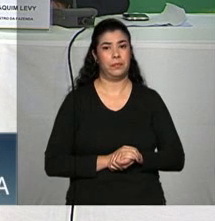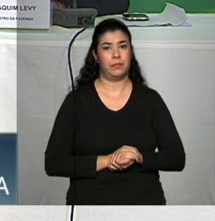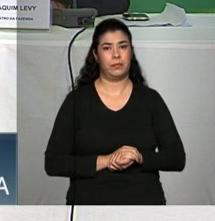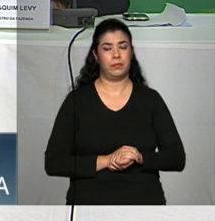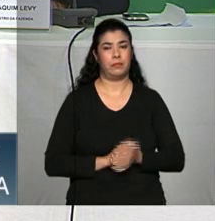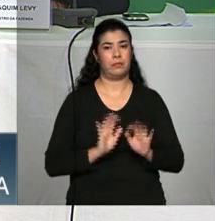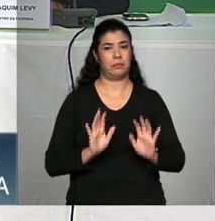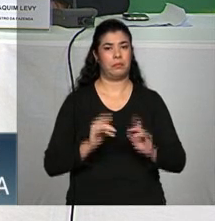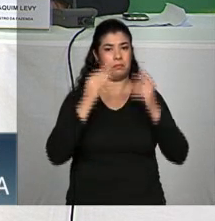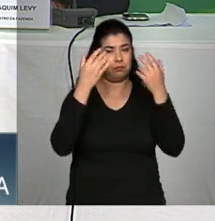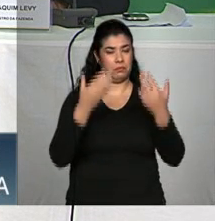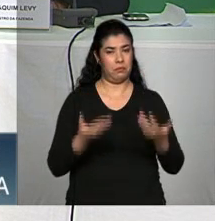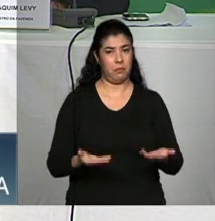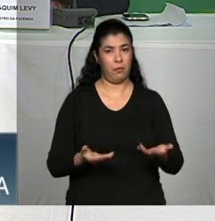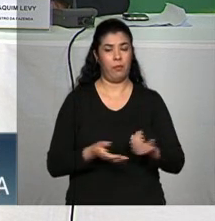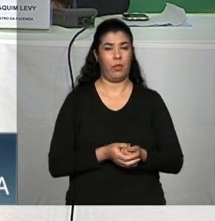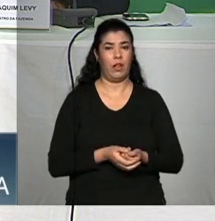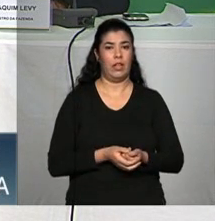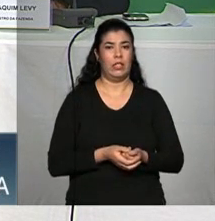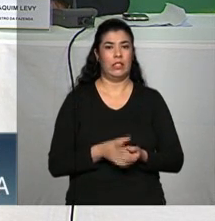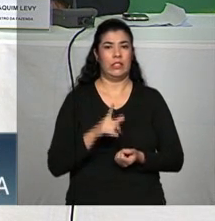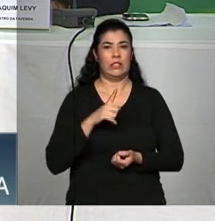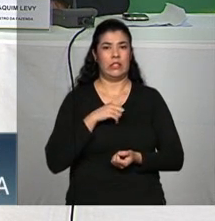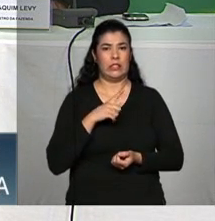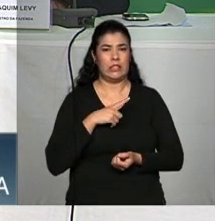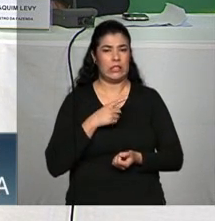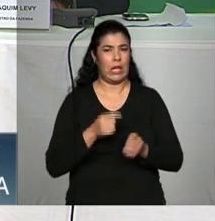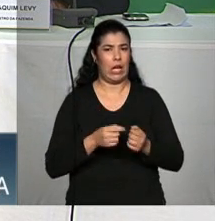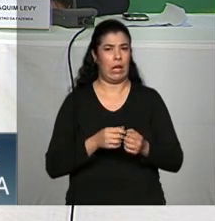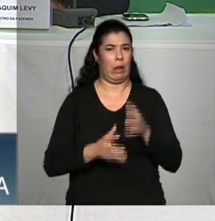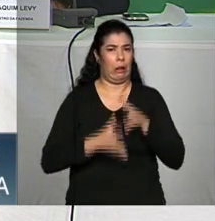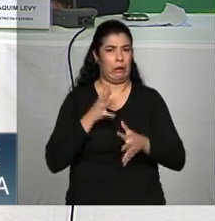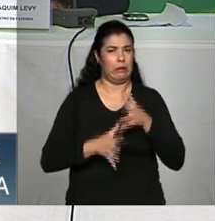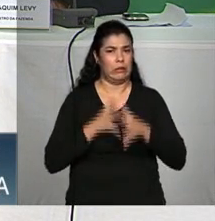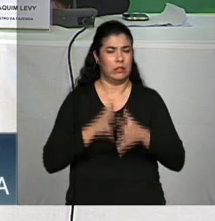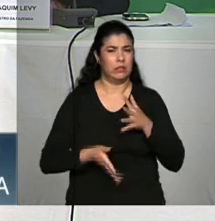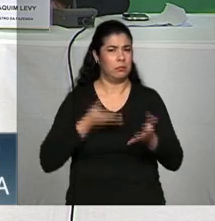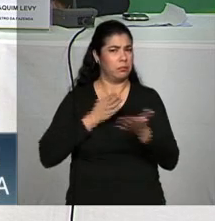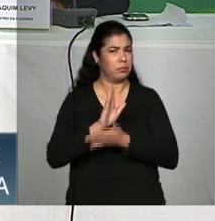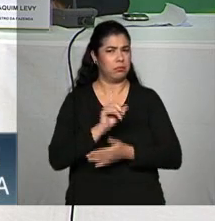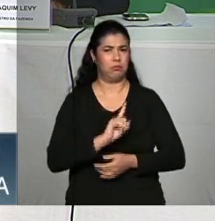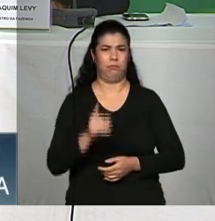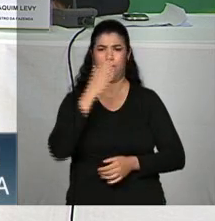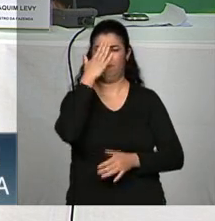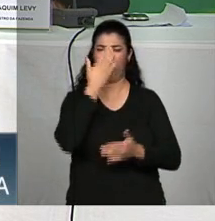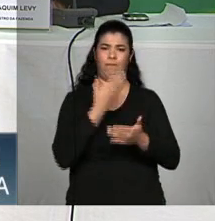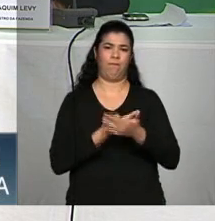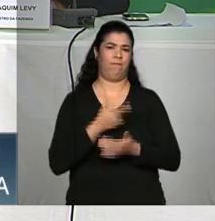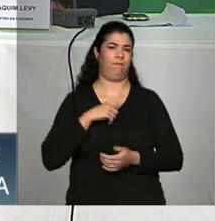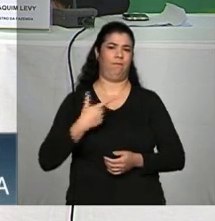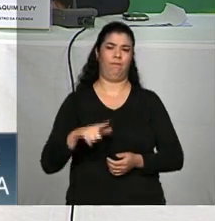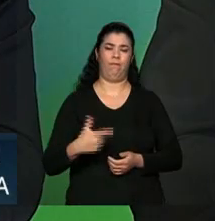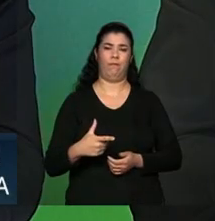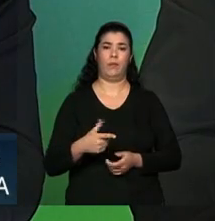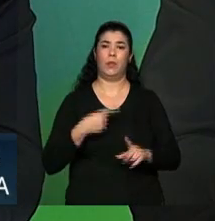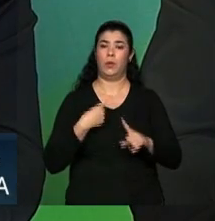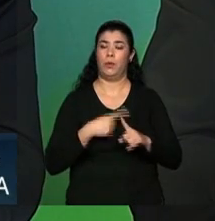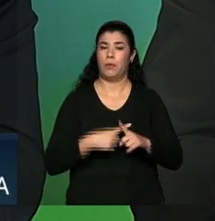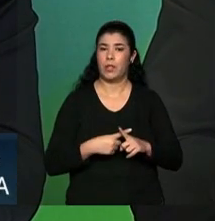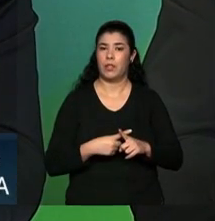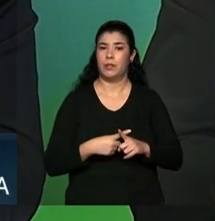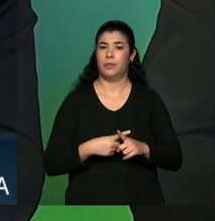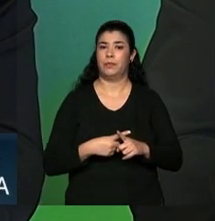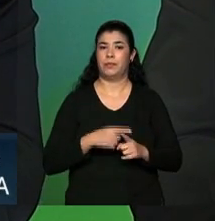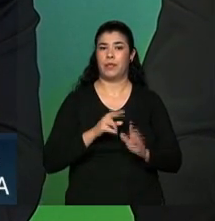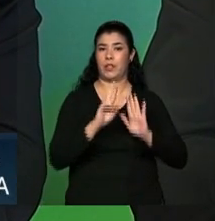Sobre criar embaraços à aprovação, Marcelo, eu não creio, porque a progressão ela